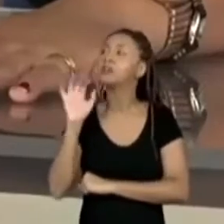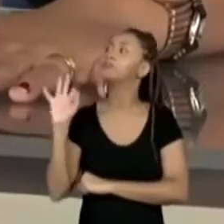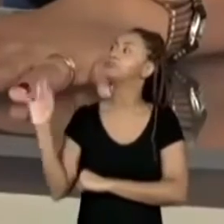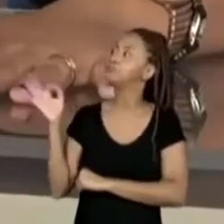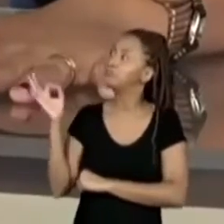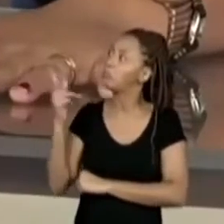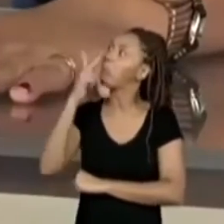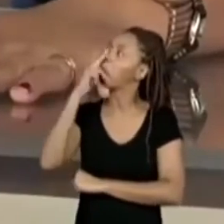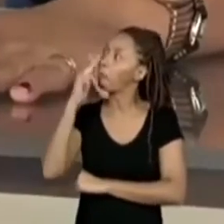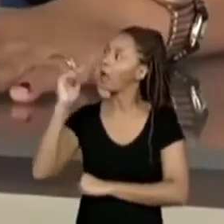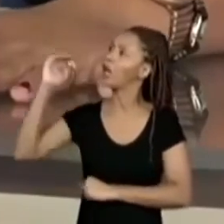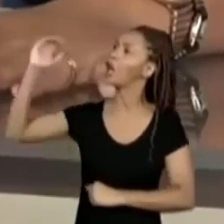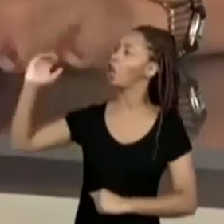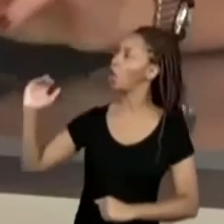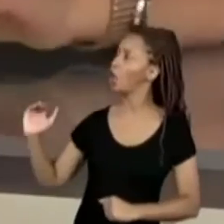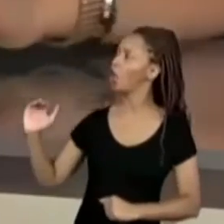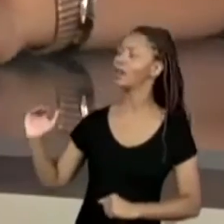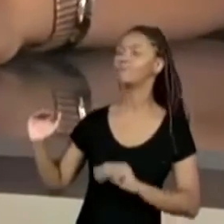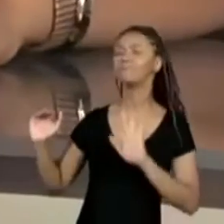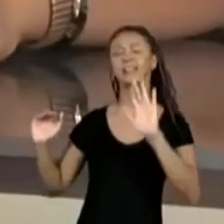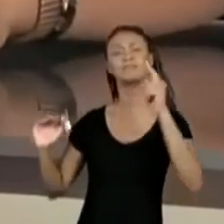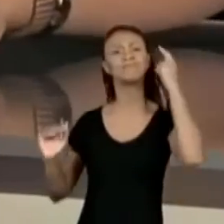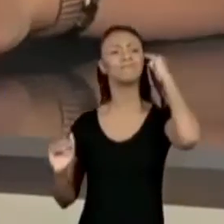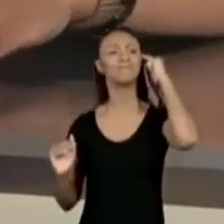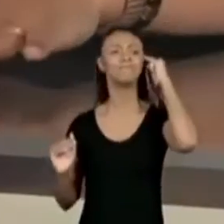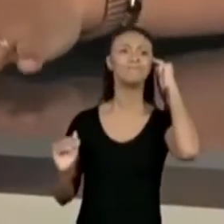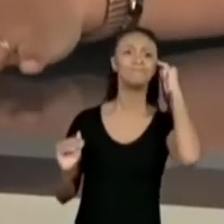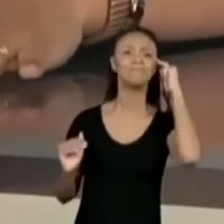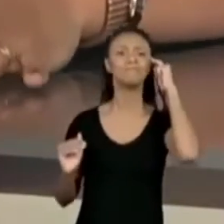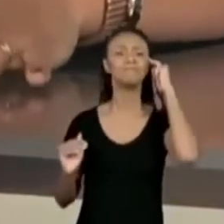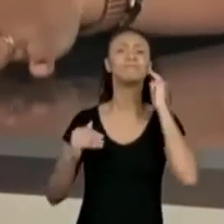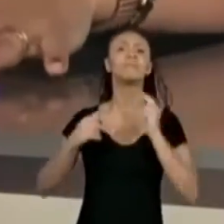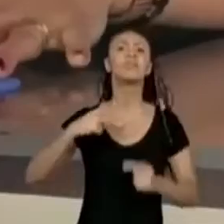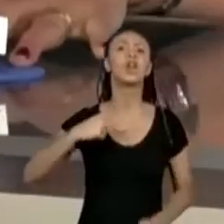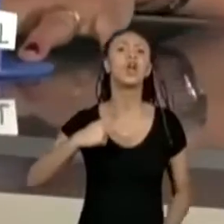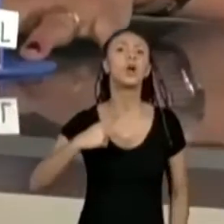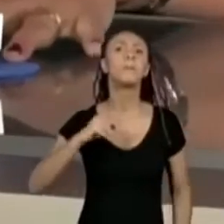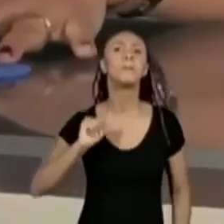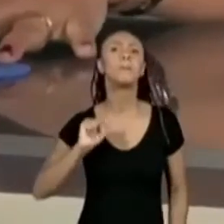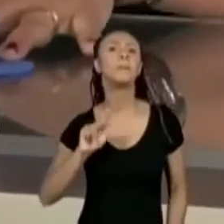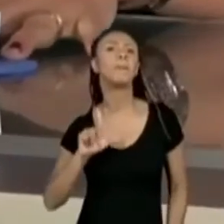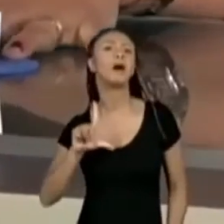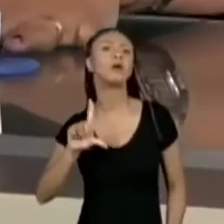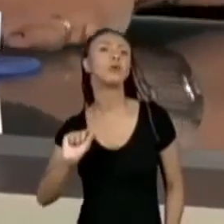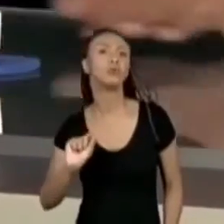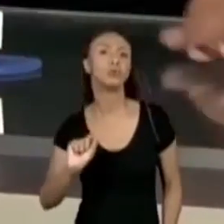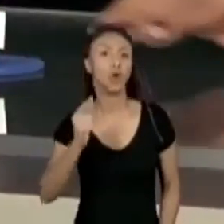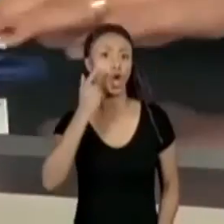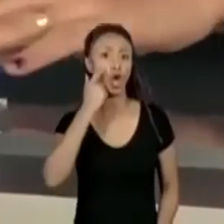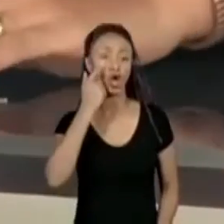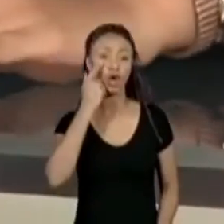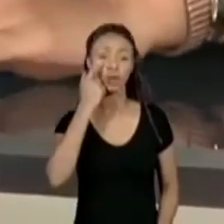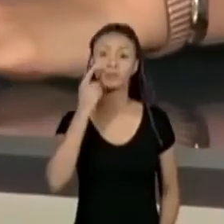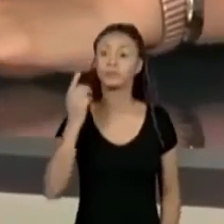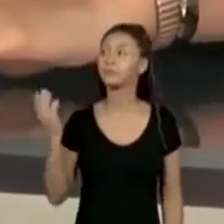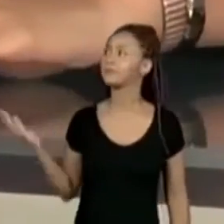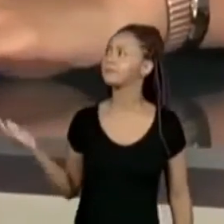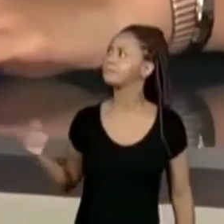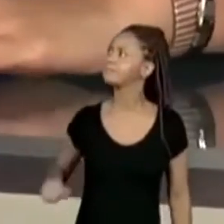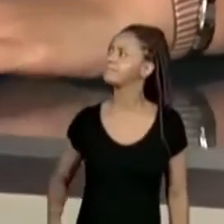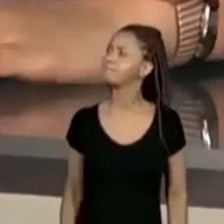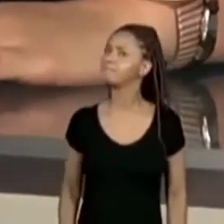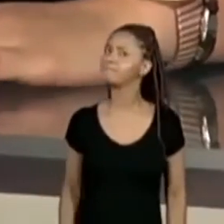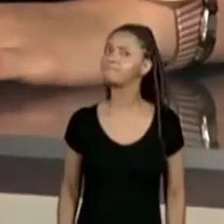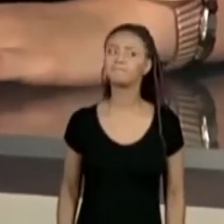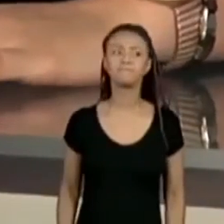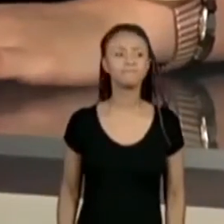parece que ela é a menor. Só que eu acho que ela e o Paulo, ó. Vou puxar esses daqui. Eu acho que ela